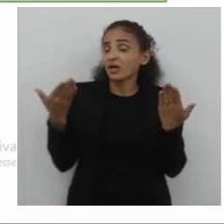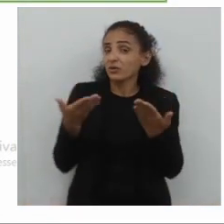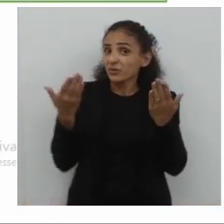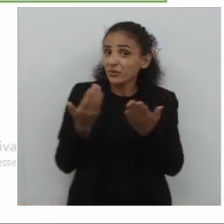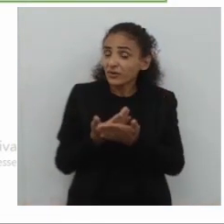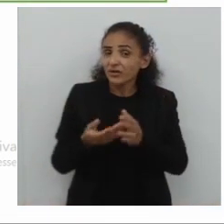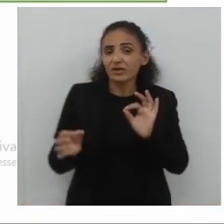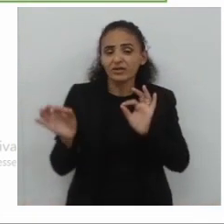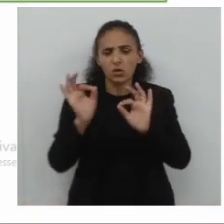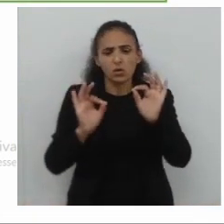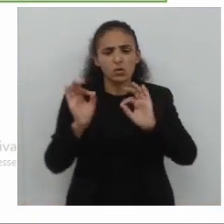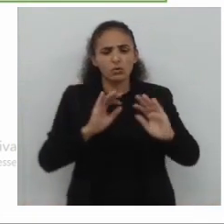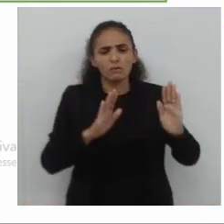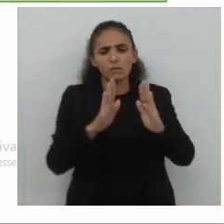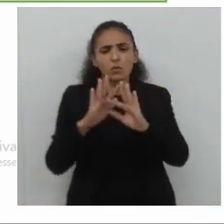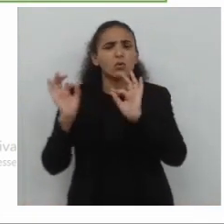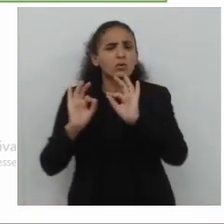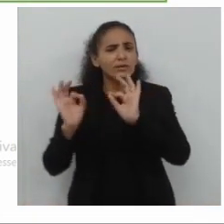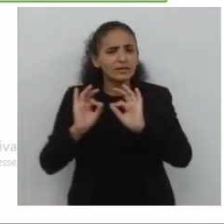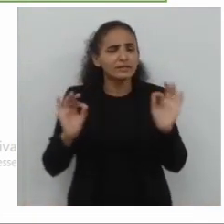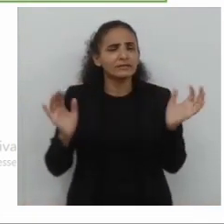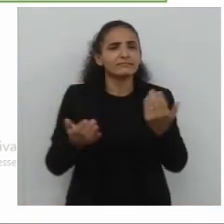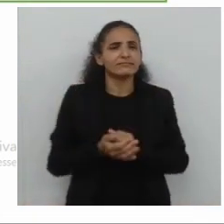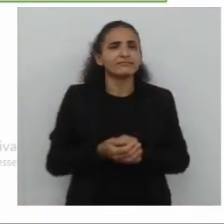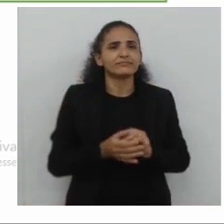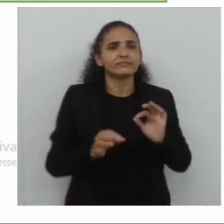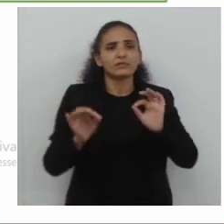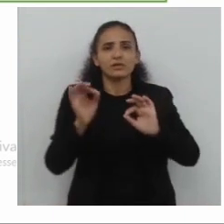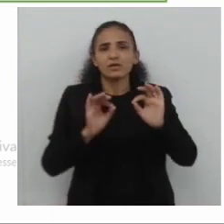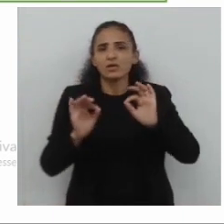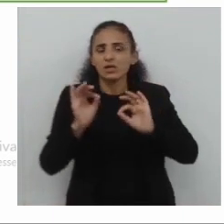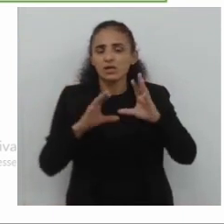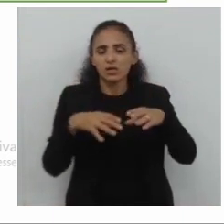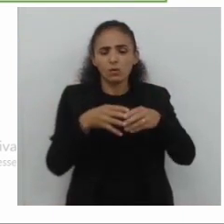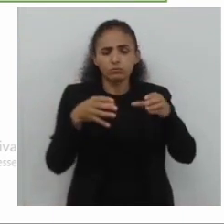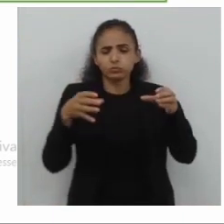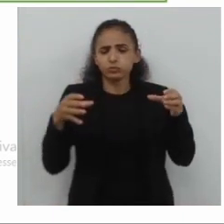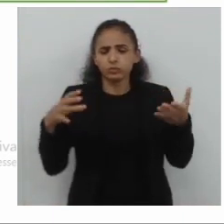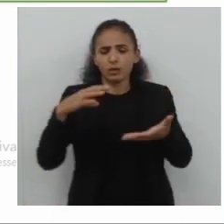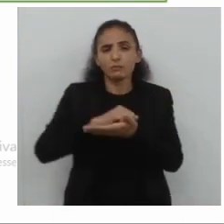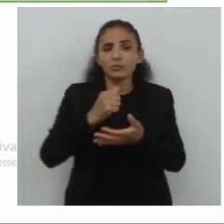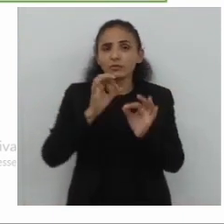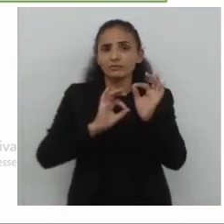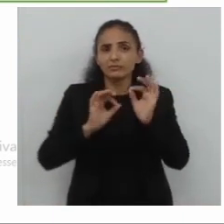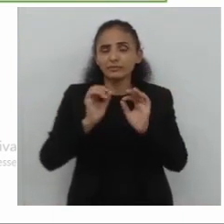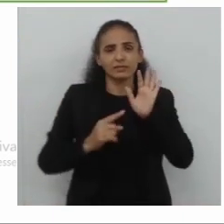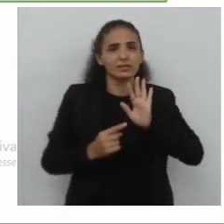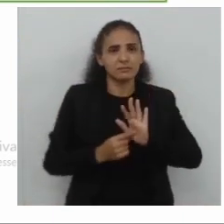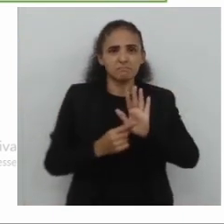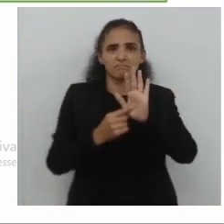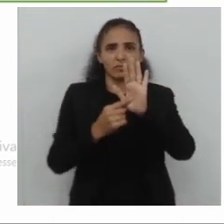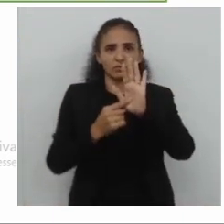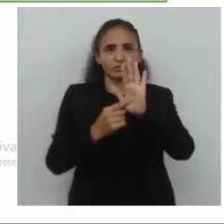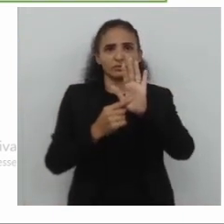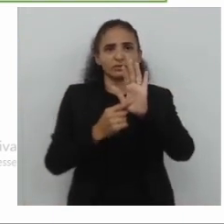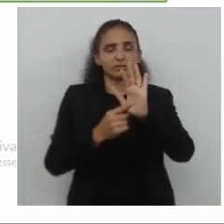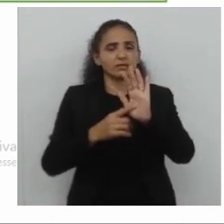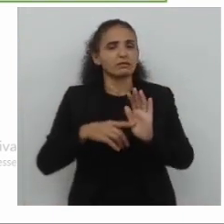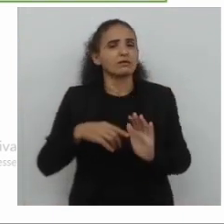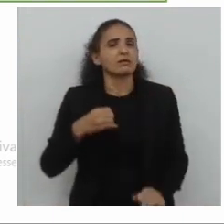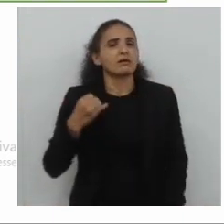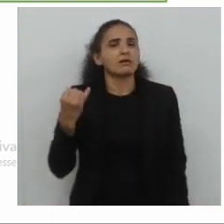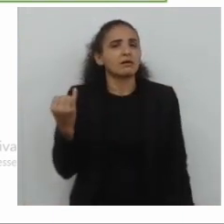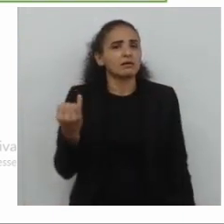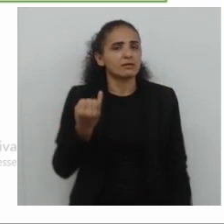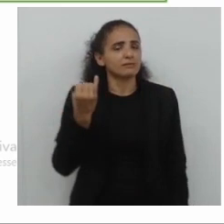só aí, uma campanha em quadrinhos, veja só, é uma campanha, em quadrinhos, que justamente, está falando,